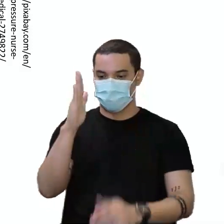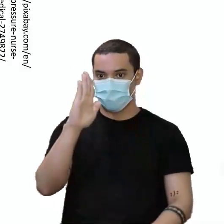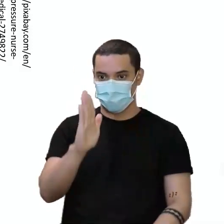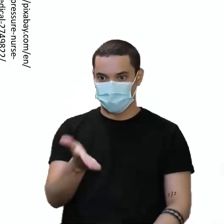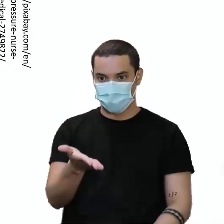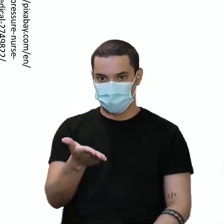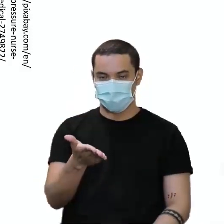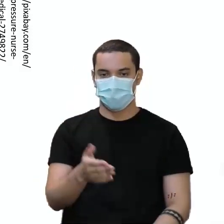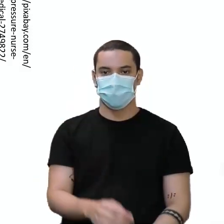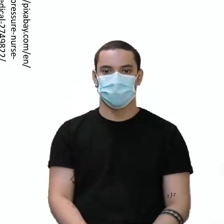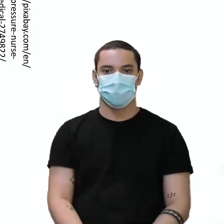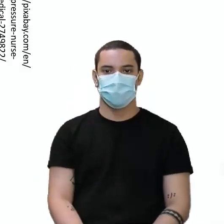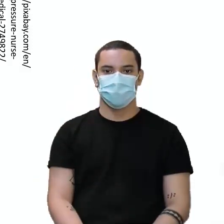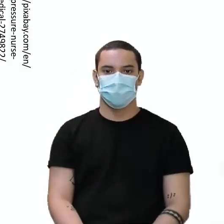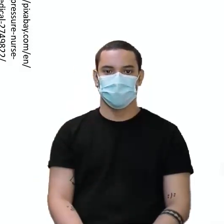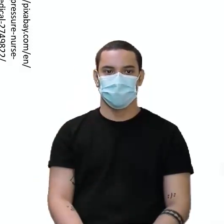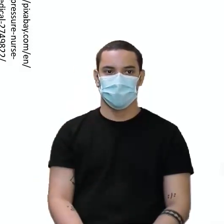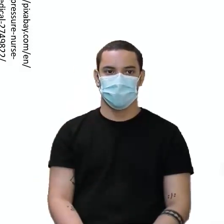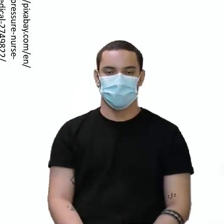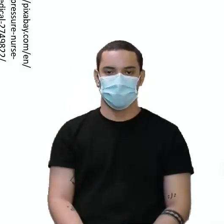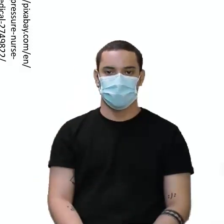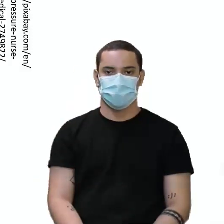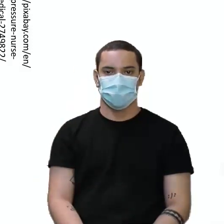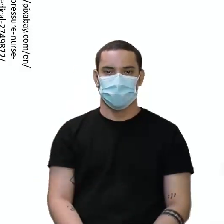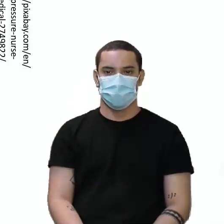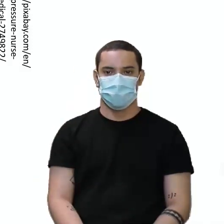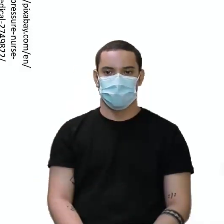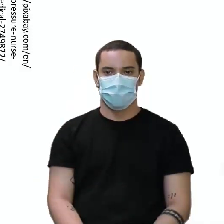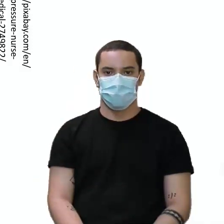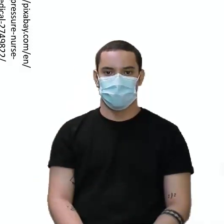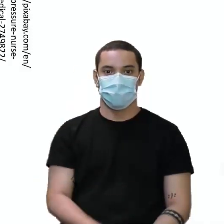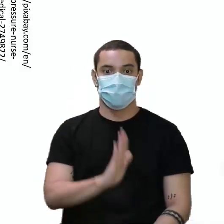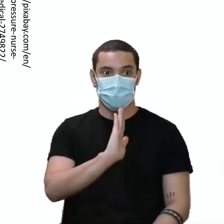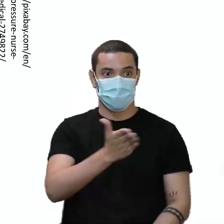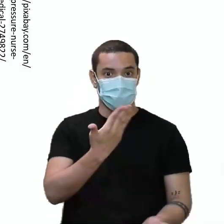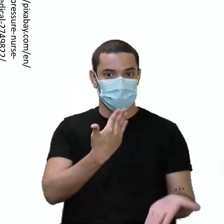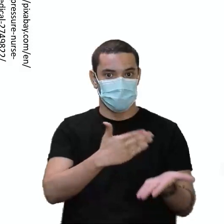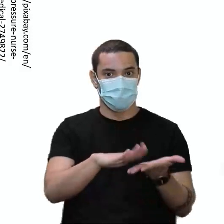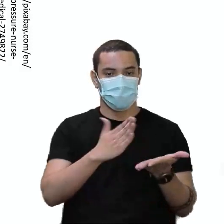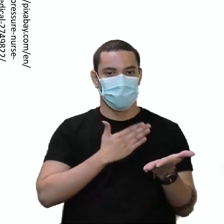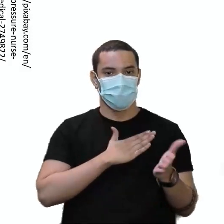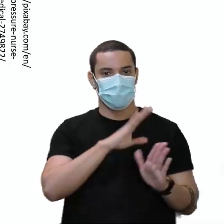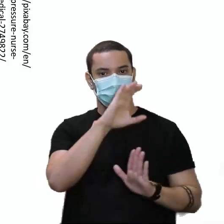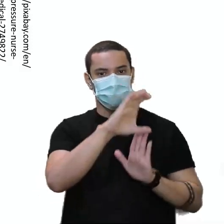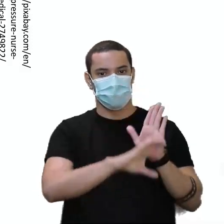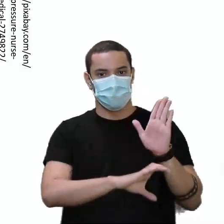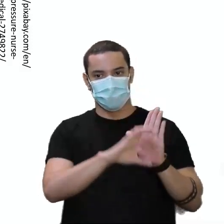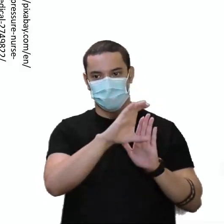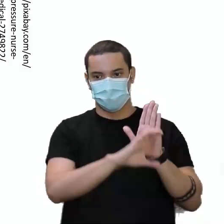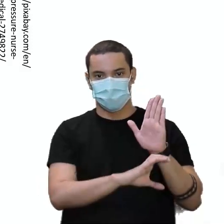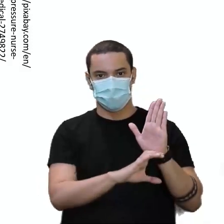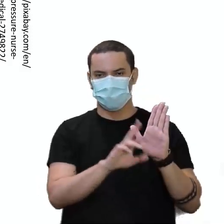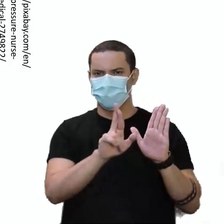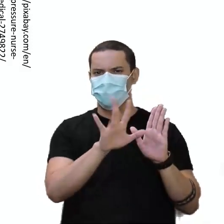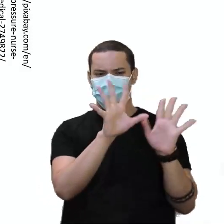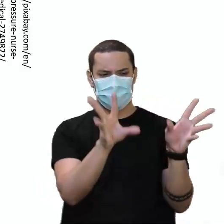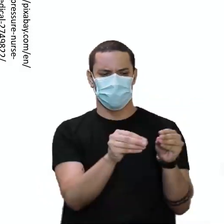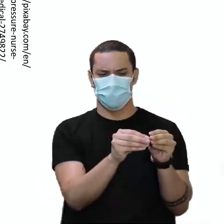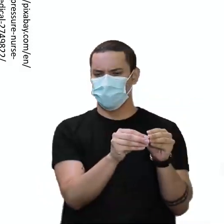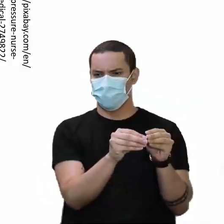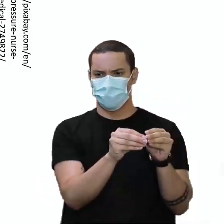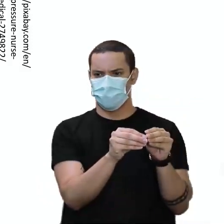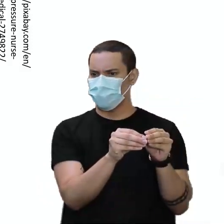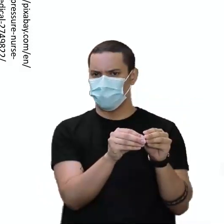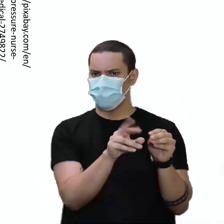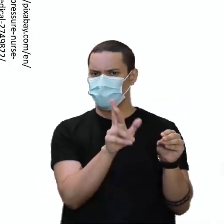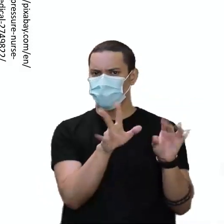diferente, um pouco diferente do ever. I've already sent you, já enviei para você meu resumo. Não, não é resumo. Eu